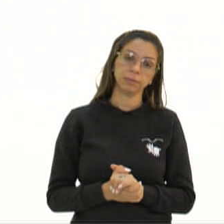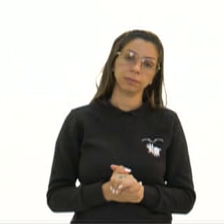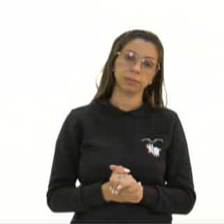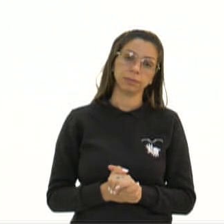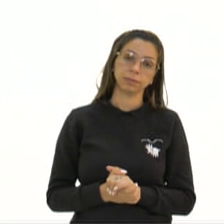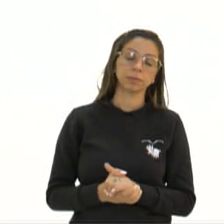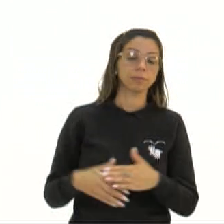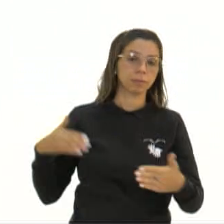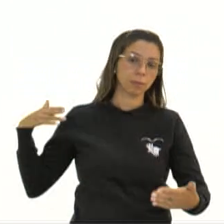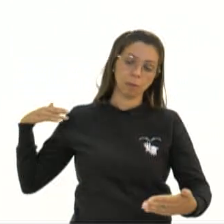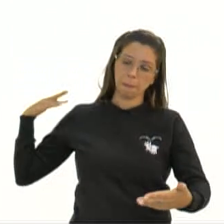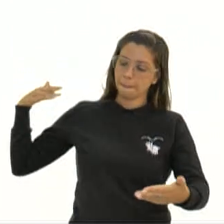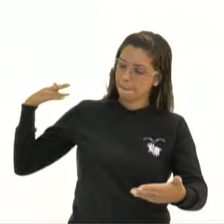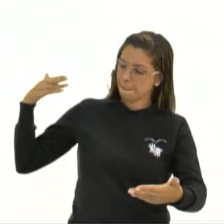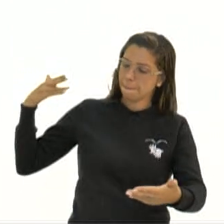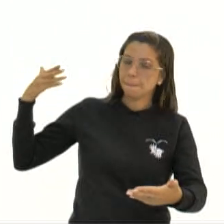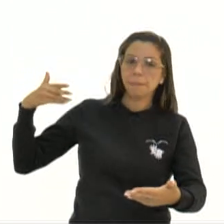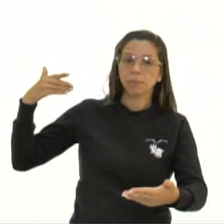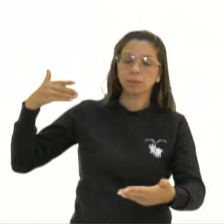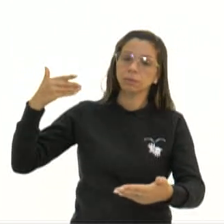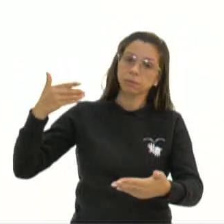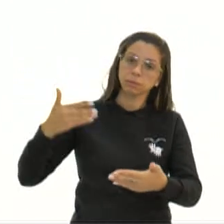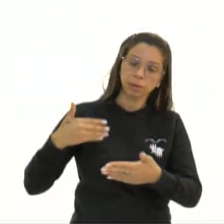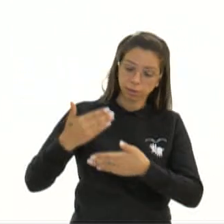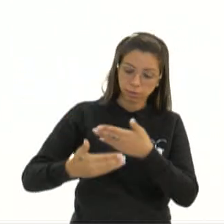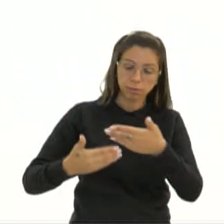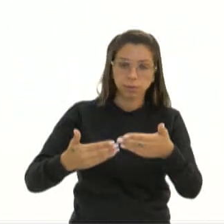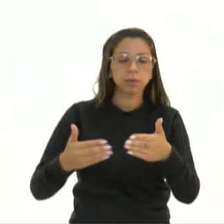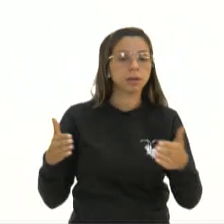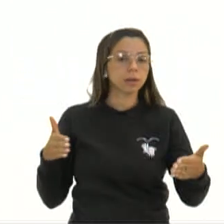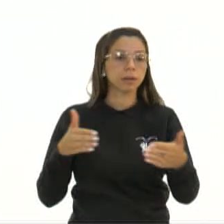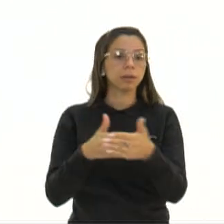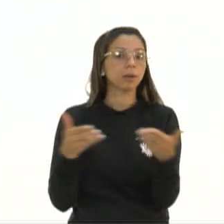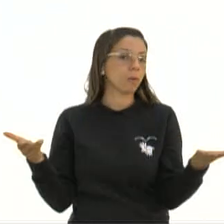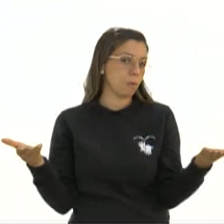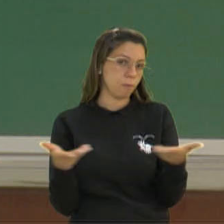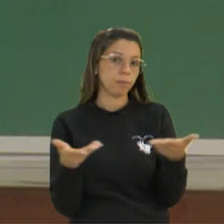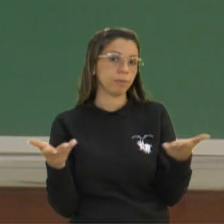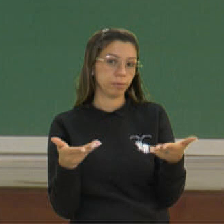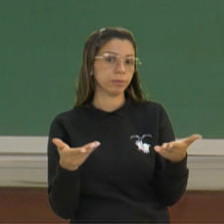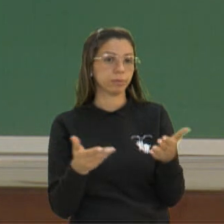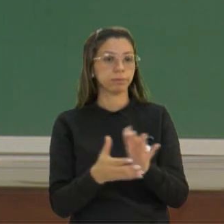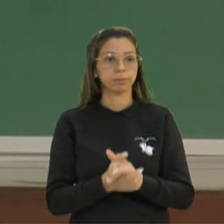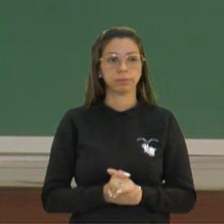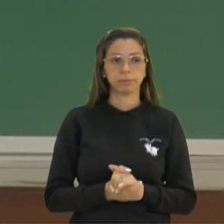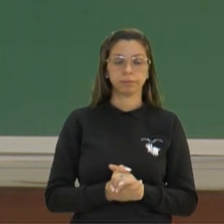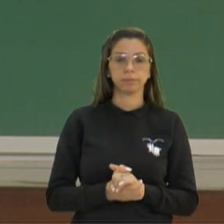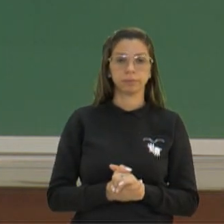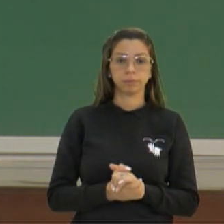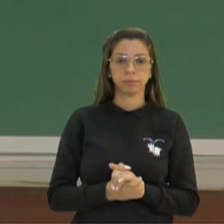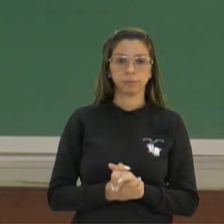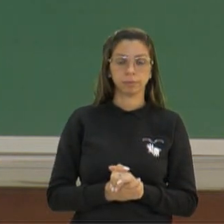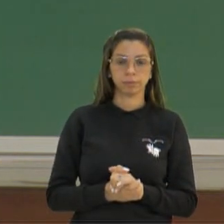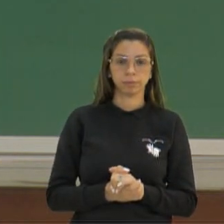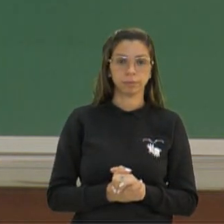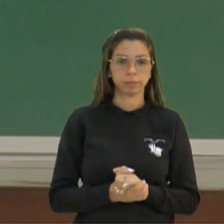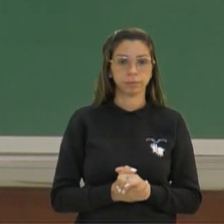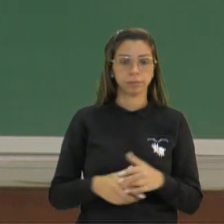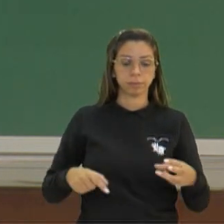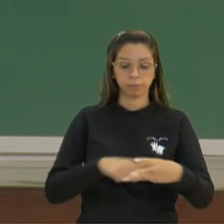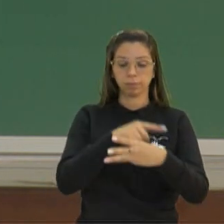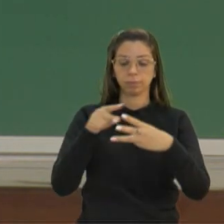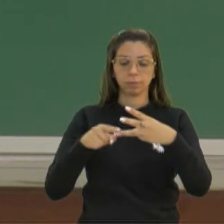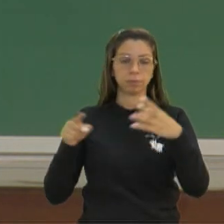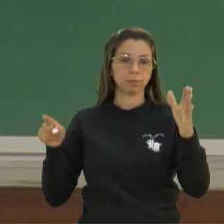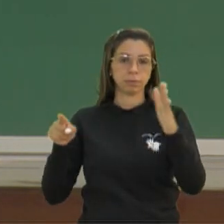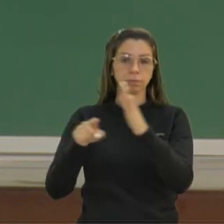alguns anos, foi se desenvolvendo até chegar no que nós temos hoje. Bom, o terceiro quiz